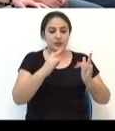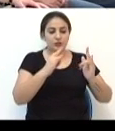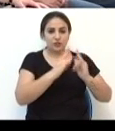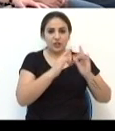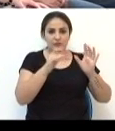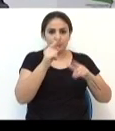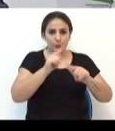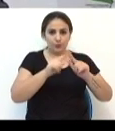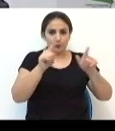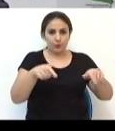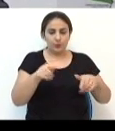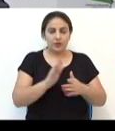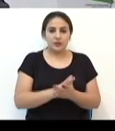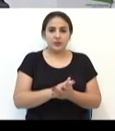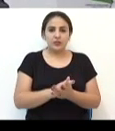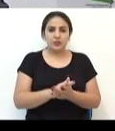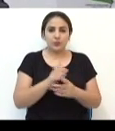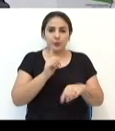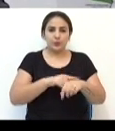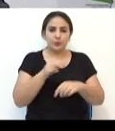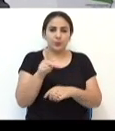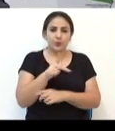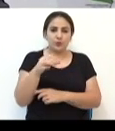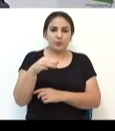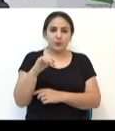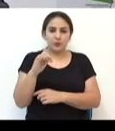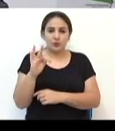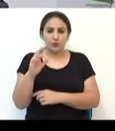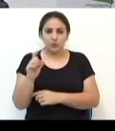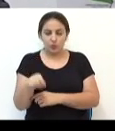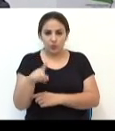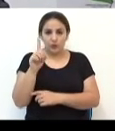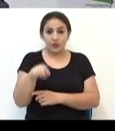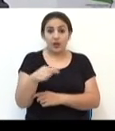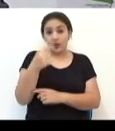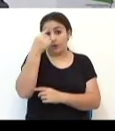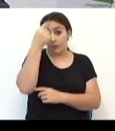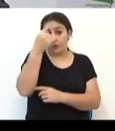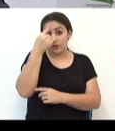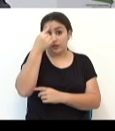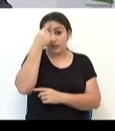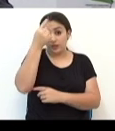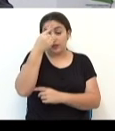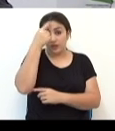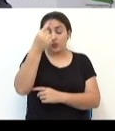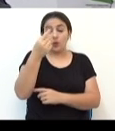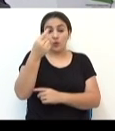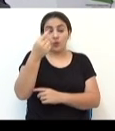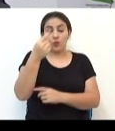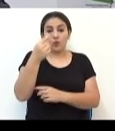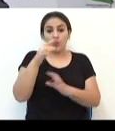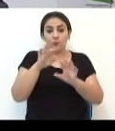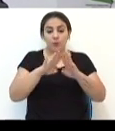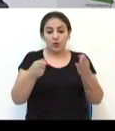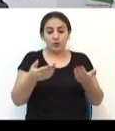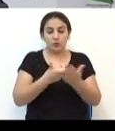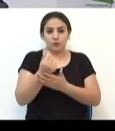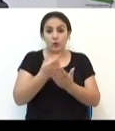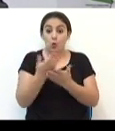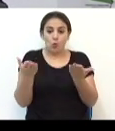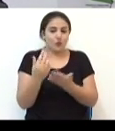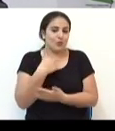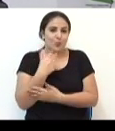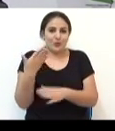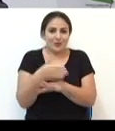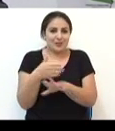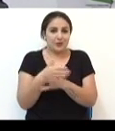públicos. Quando o professor Litton Lannes Pilar Sobrinho, que é o idealizador do Balcão do Consumidor e que hoje não está aqui porque tem uma outra atividade